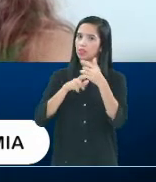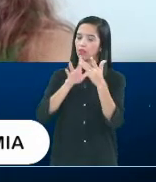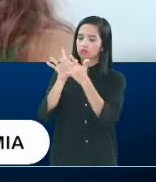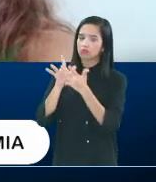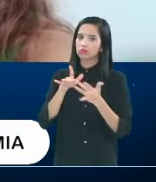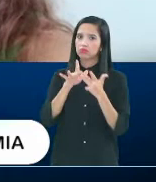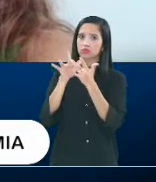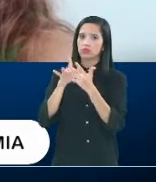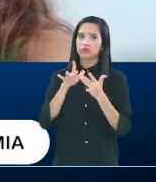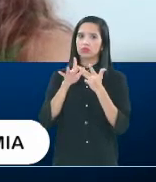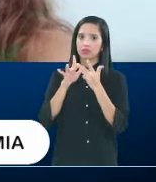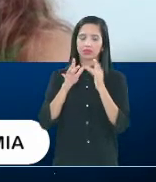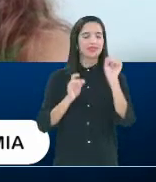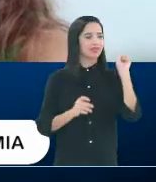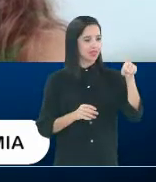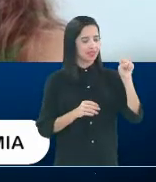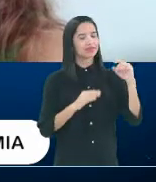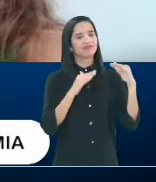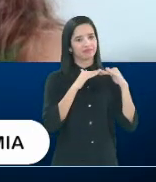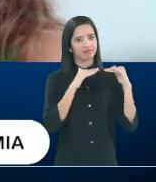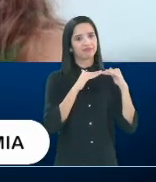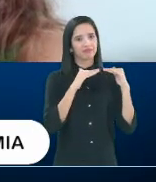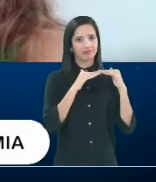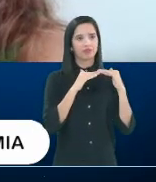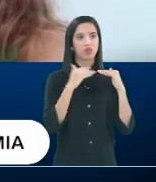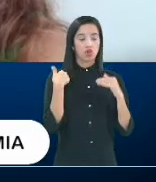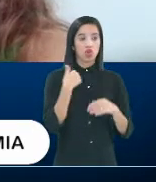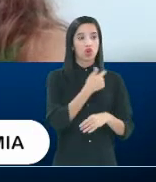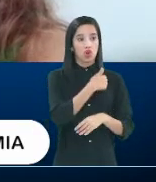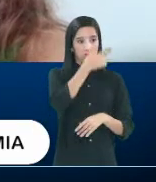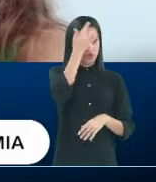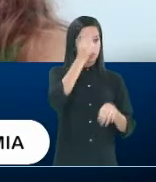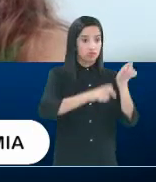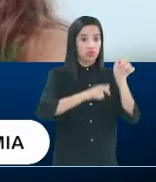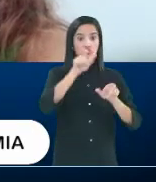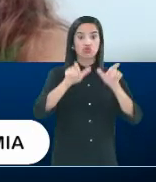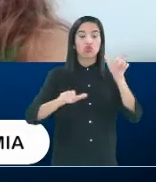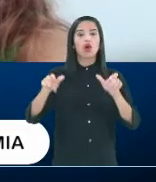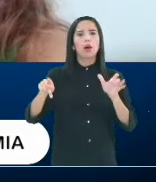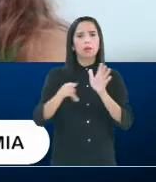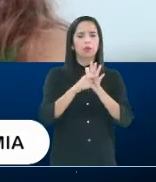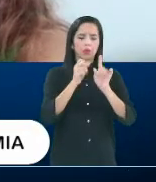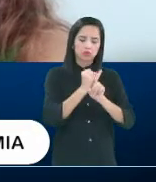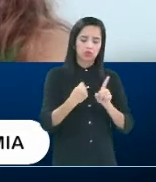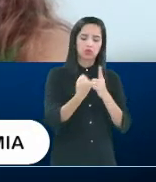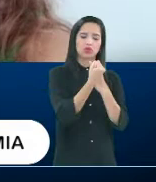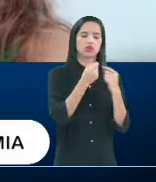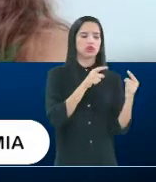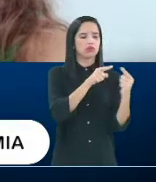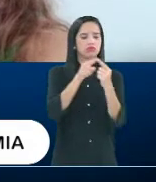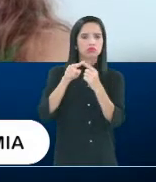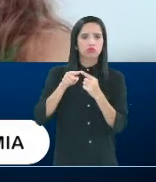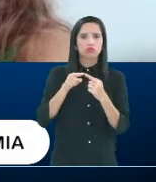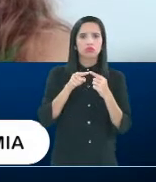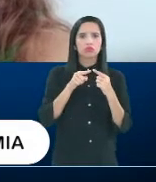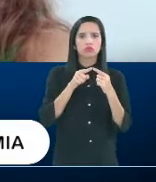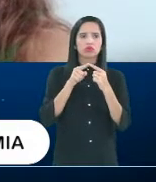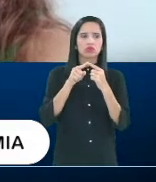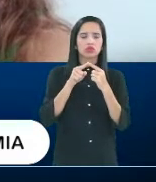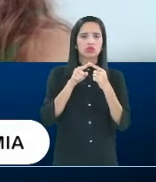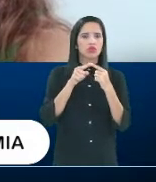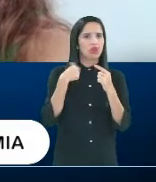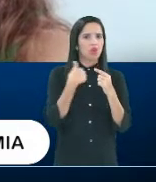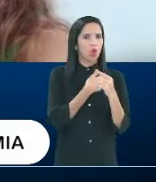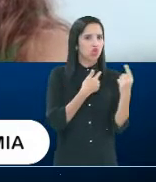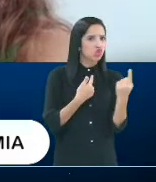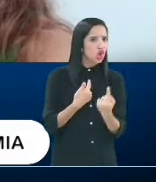Mas... Exatamente isso. Somos seres sociais, somos seres relacionais. A gente, sozinho, não faz muita